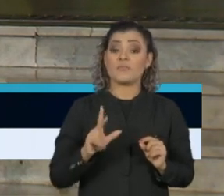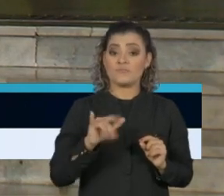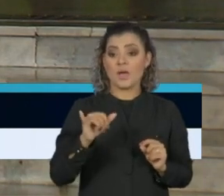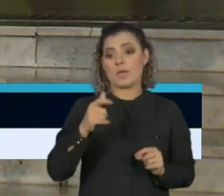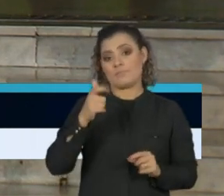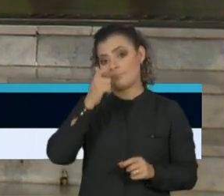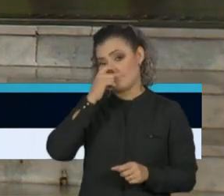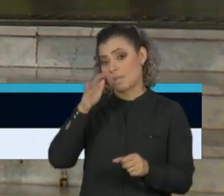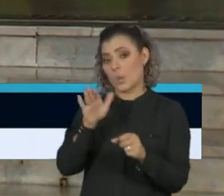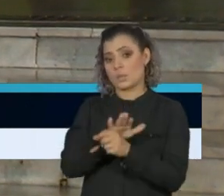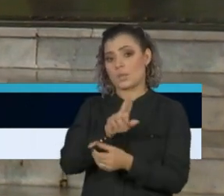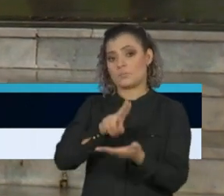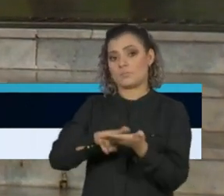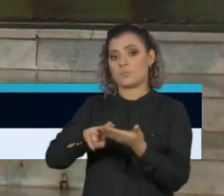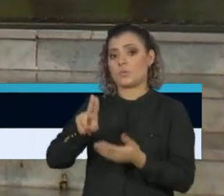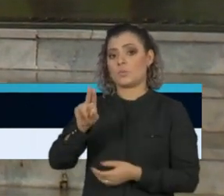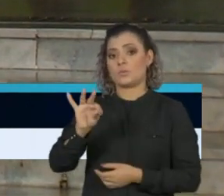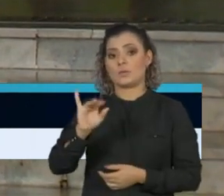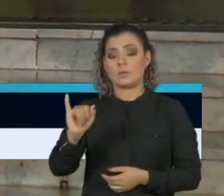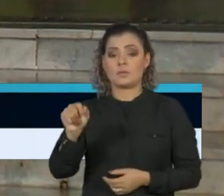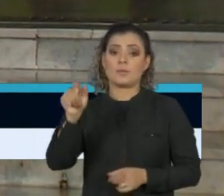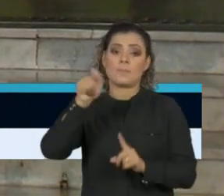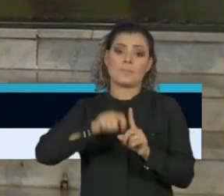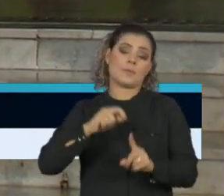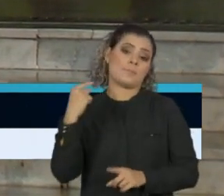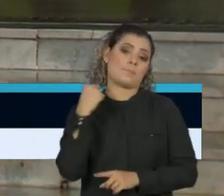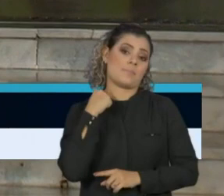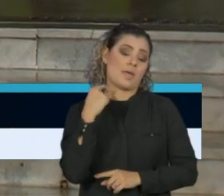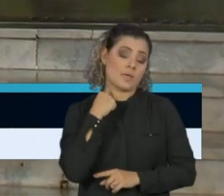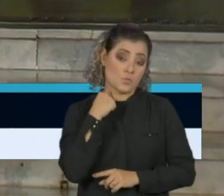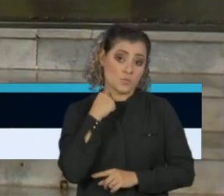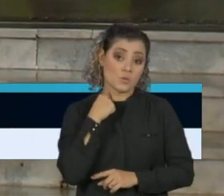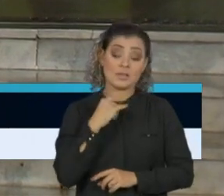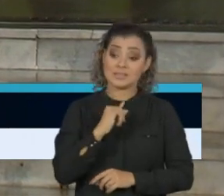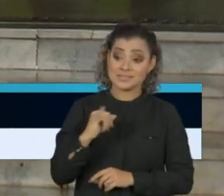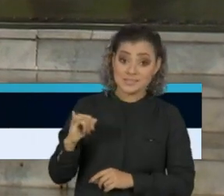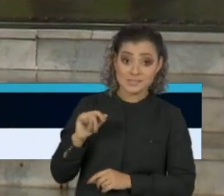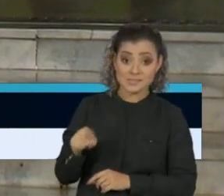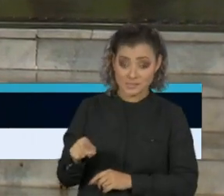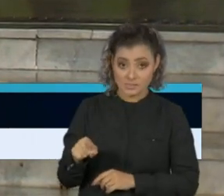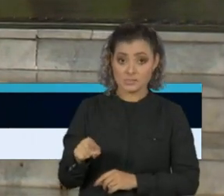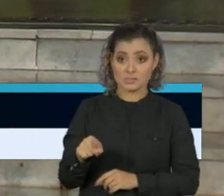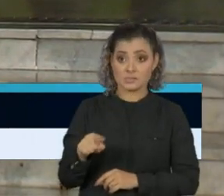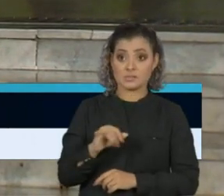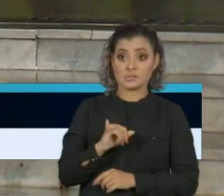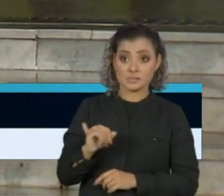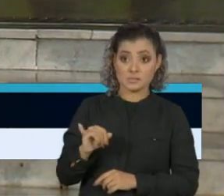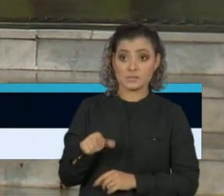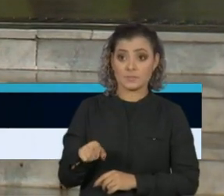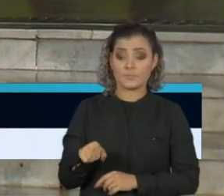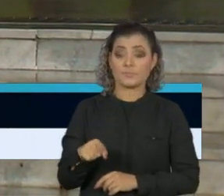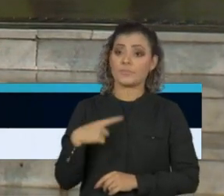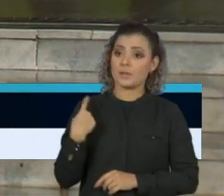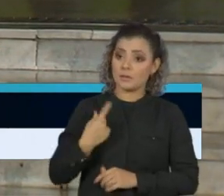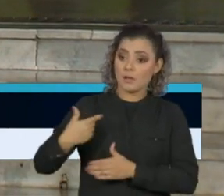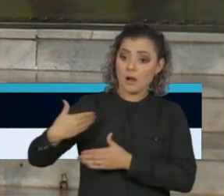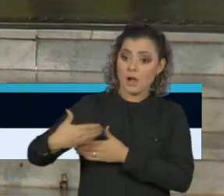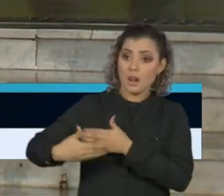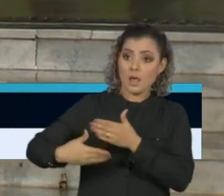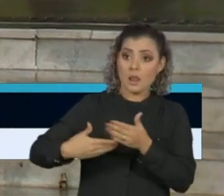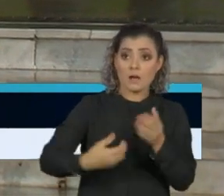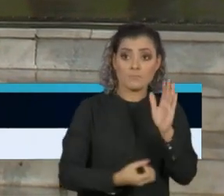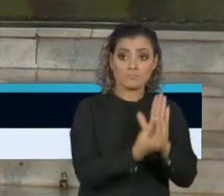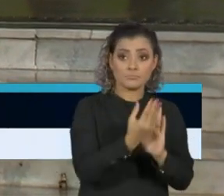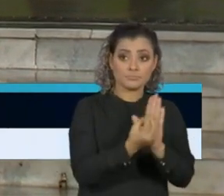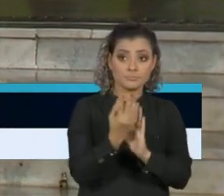UTI a partir do mês de maio, e se isso após os novos leitos que a gente